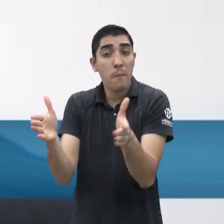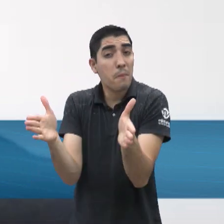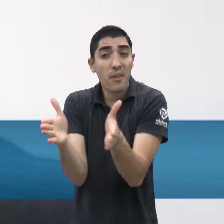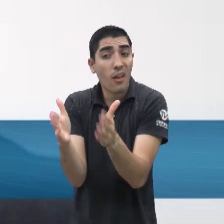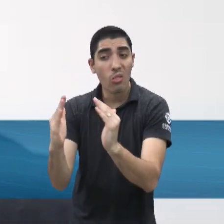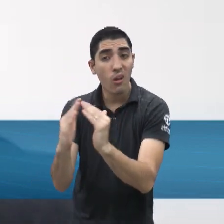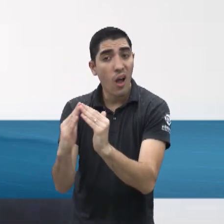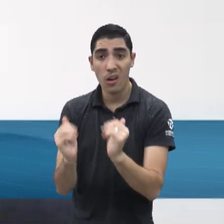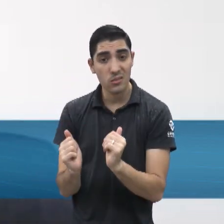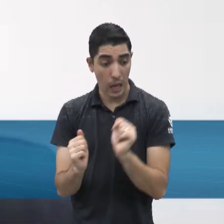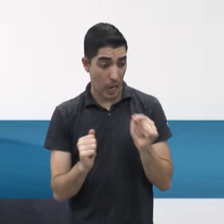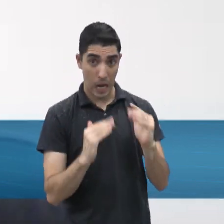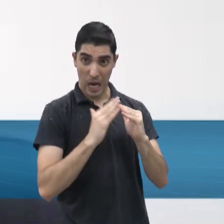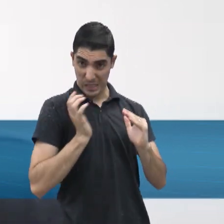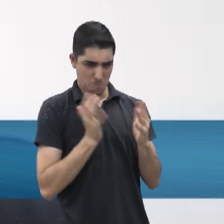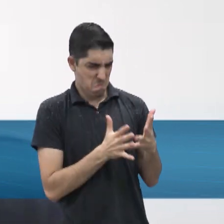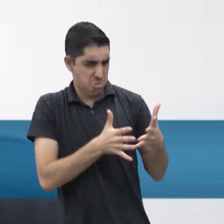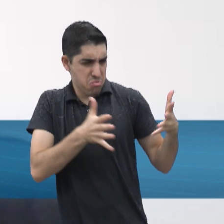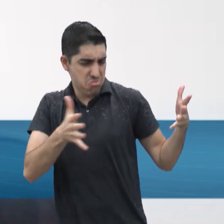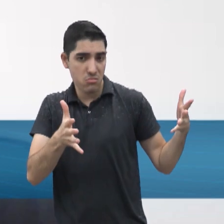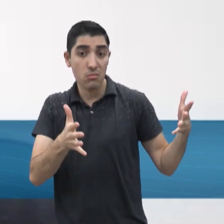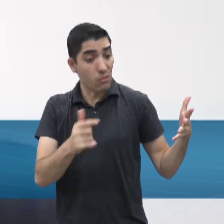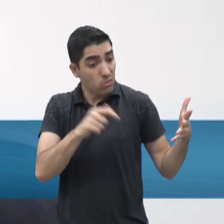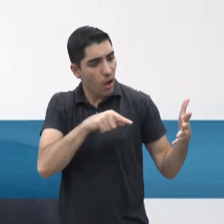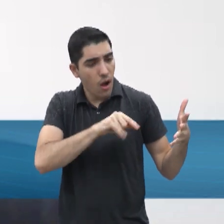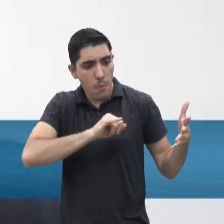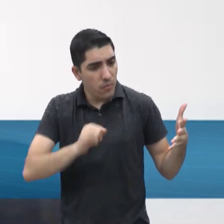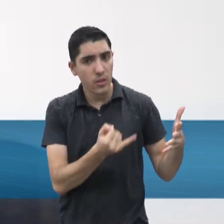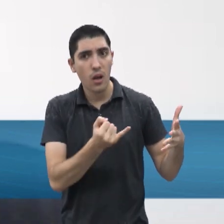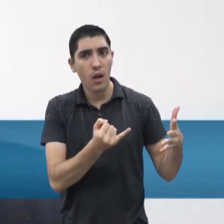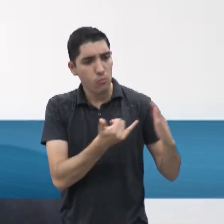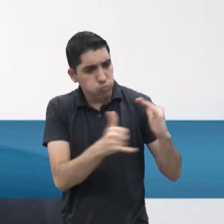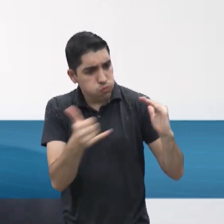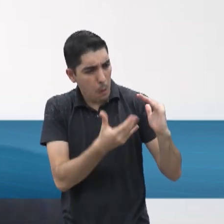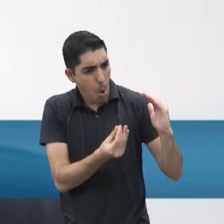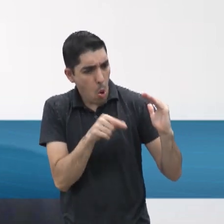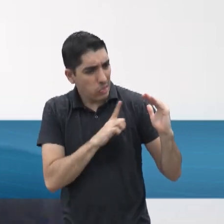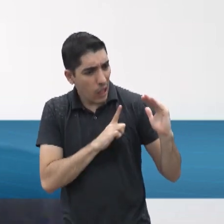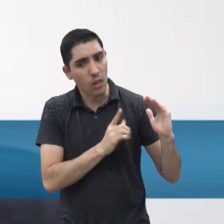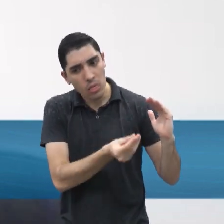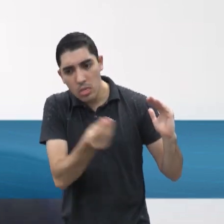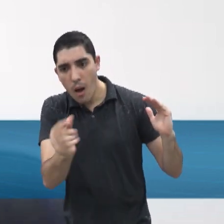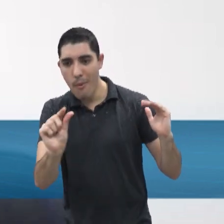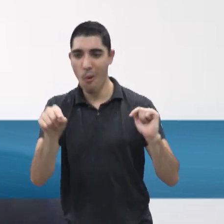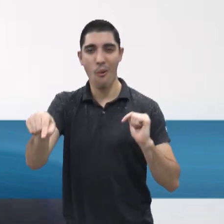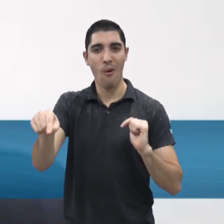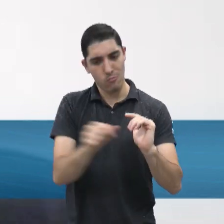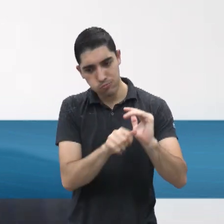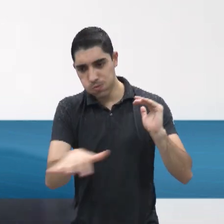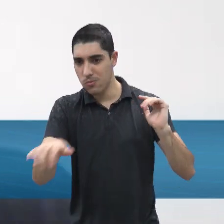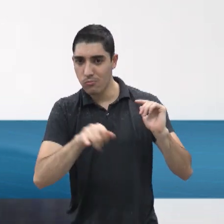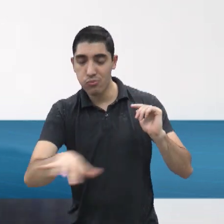e aí, é pensar nessas formas de integrar, a produção de energia descentralizada, para a